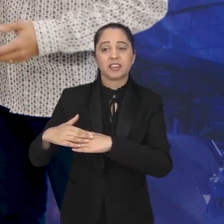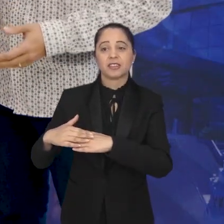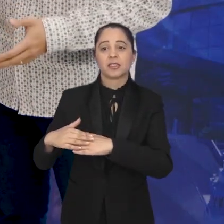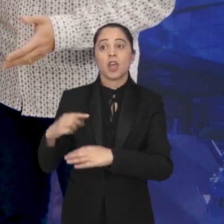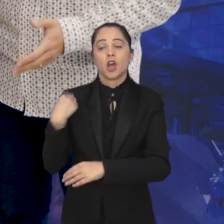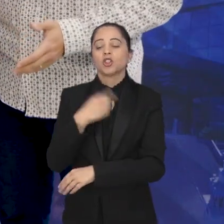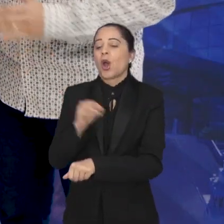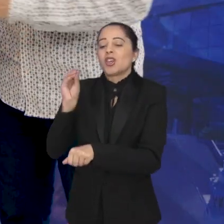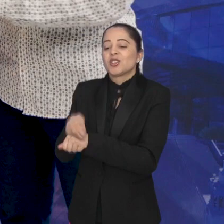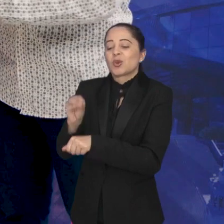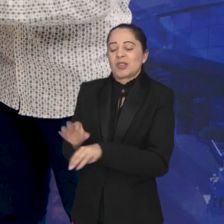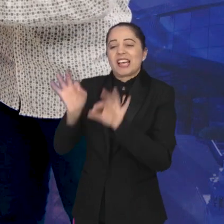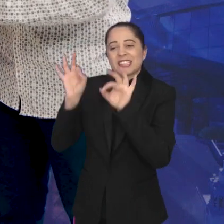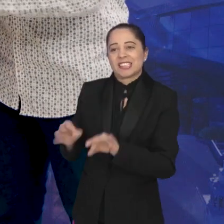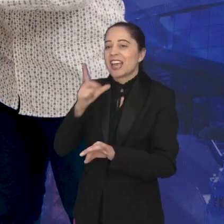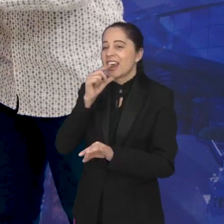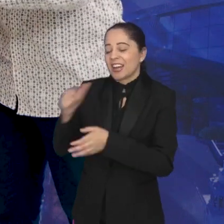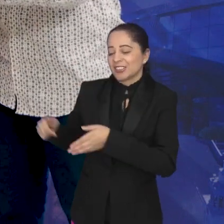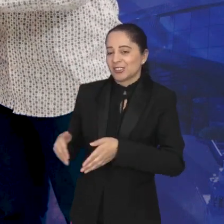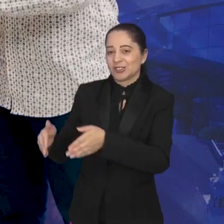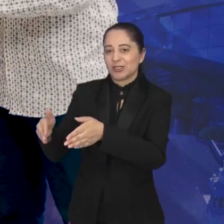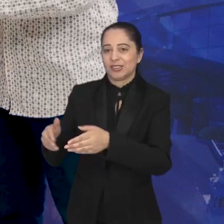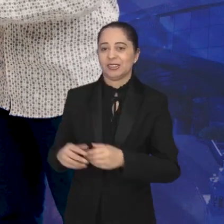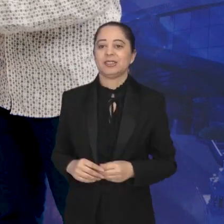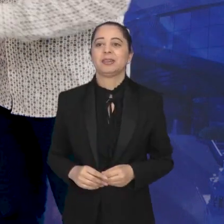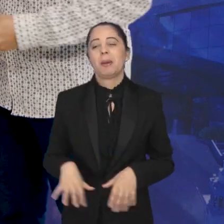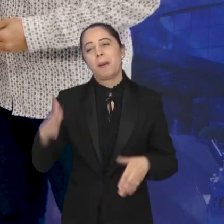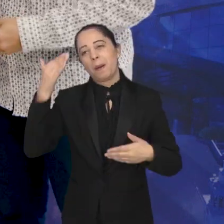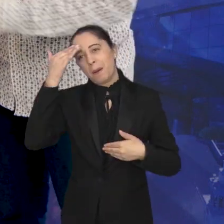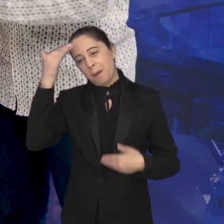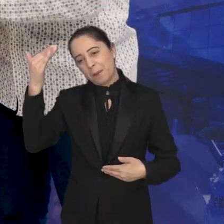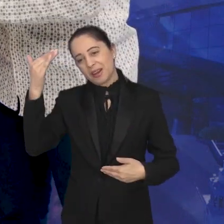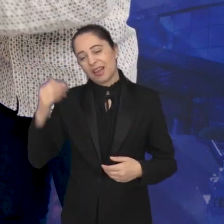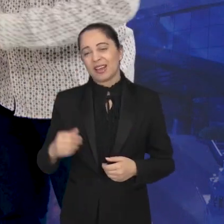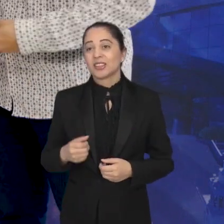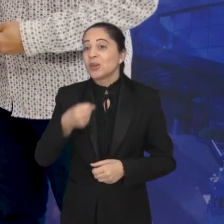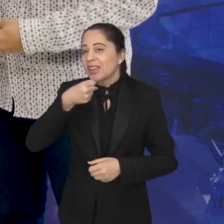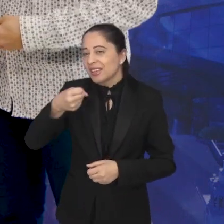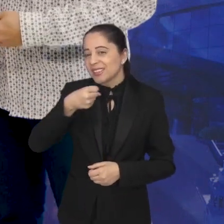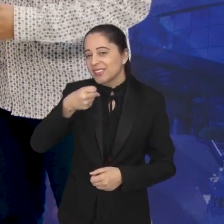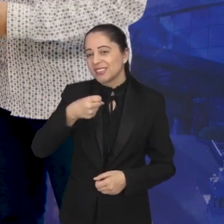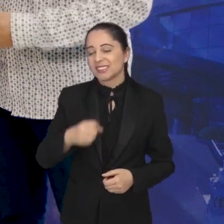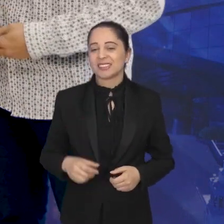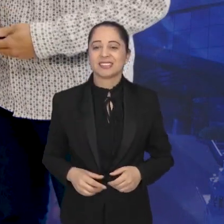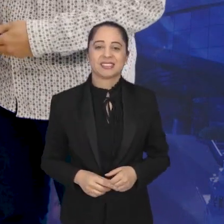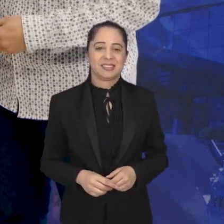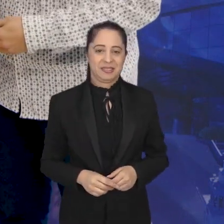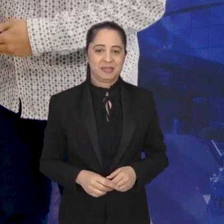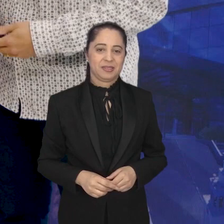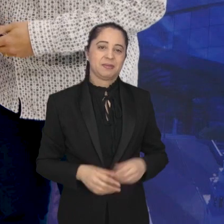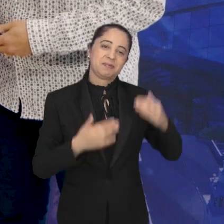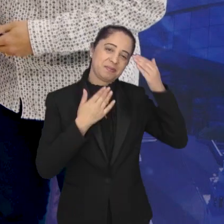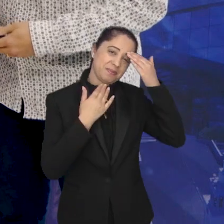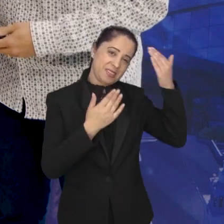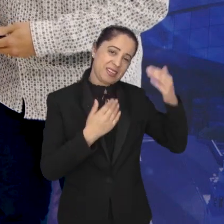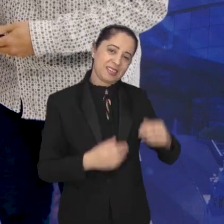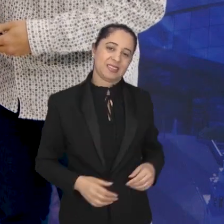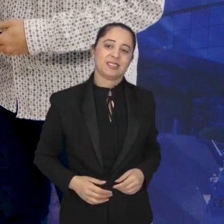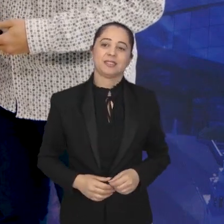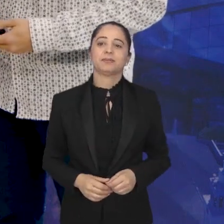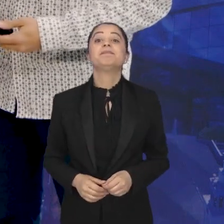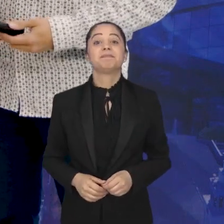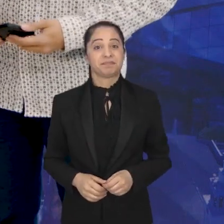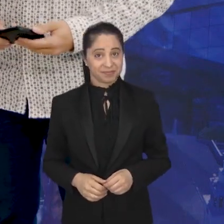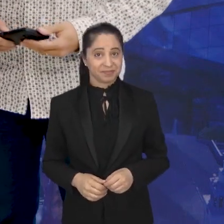cuidando bem do Paraíba e sabemos o que fazer para melhorar. Edilson, muito obrigado pela sua participação aqui no Boletim Entrevista. Eu que